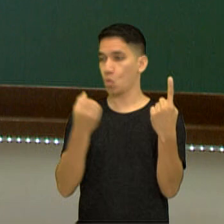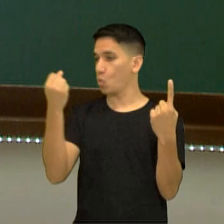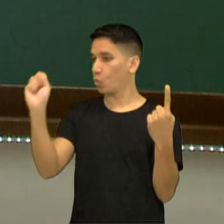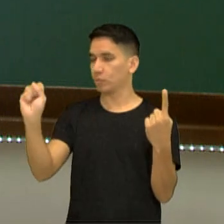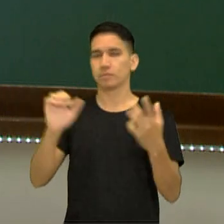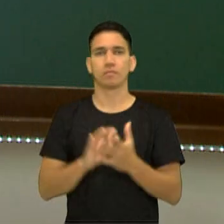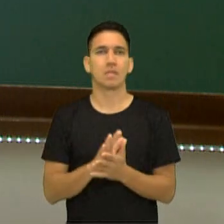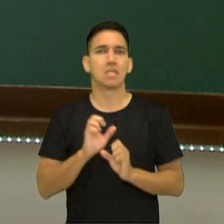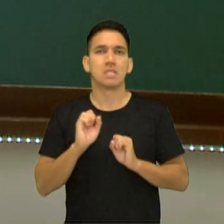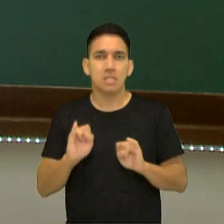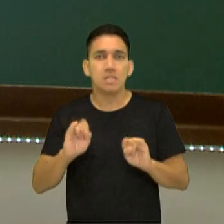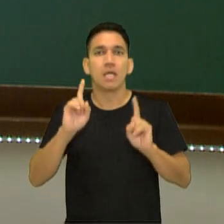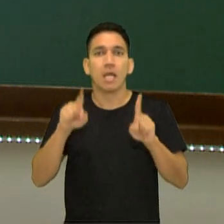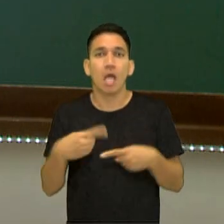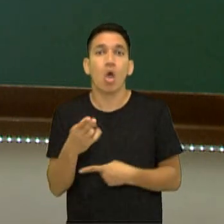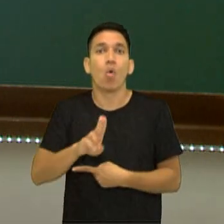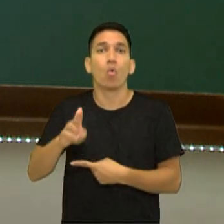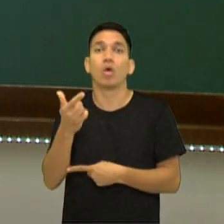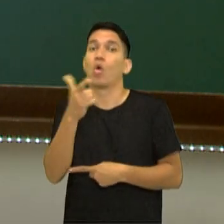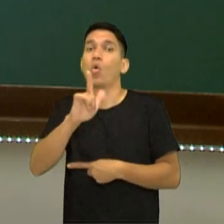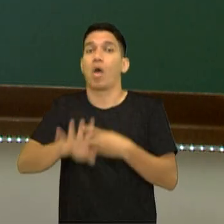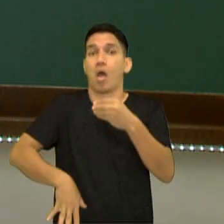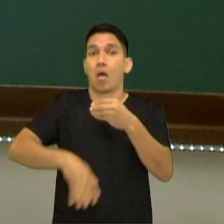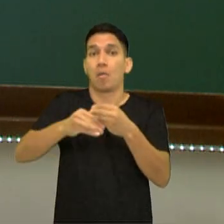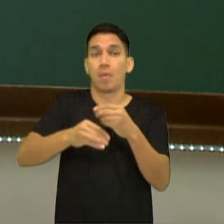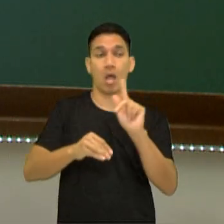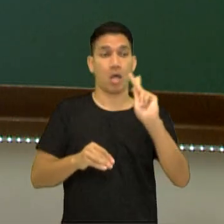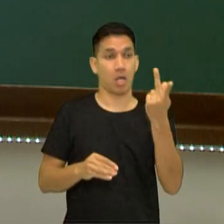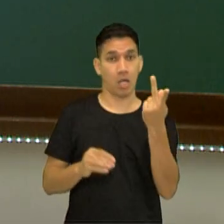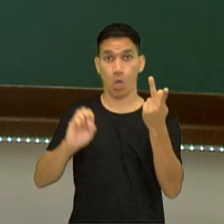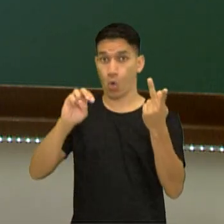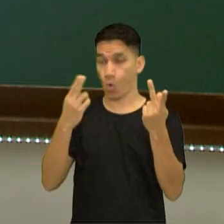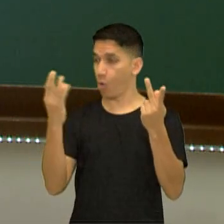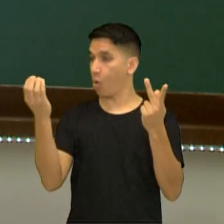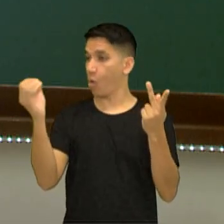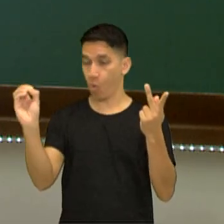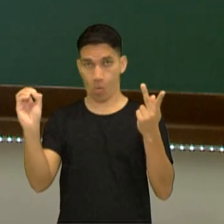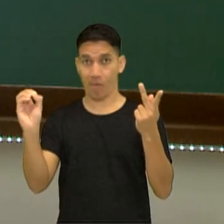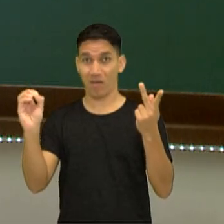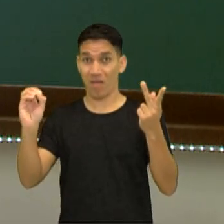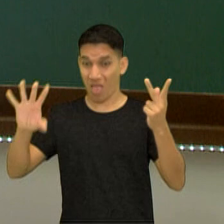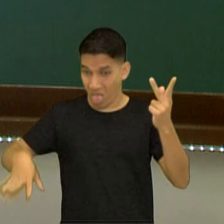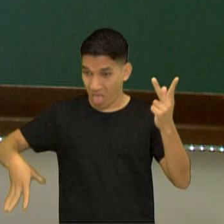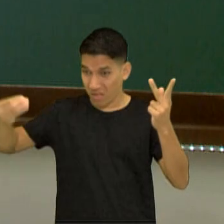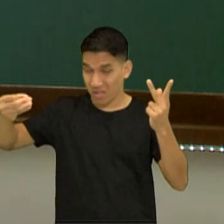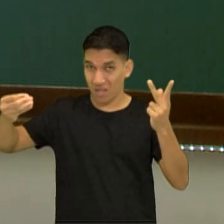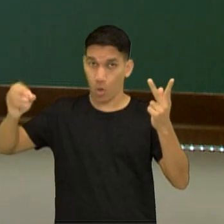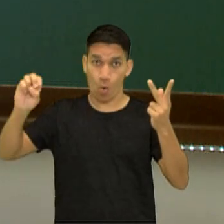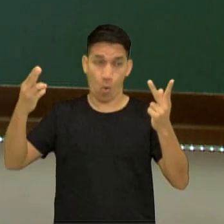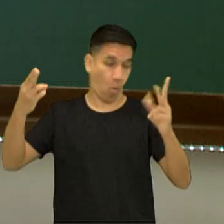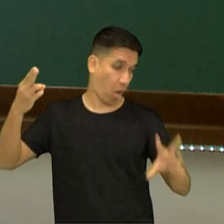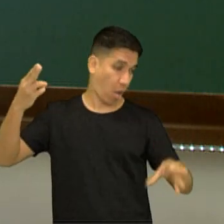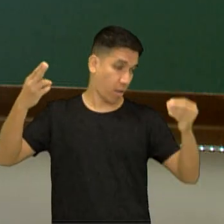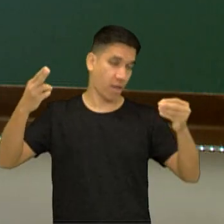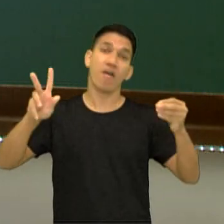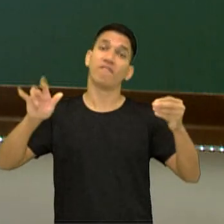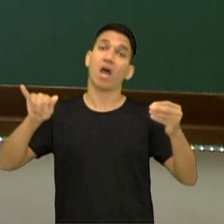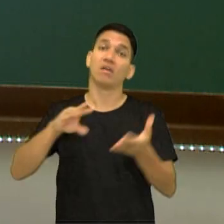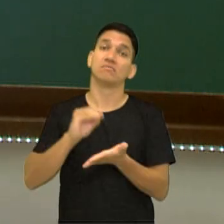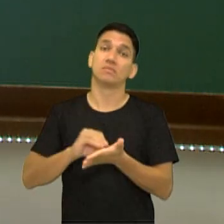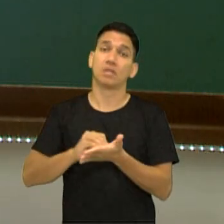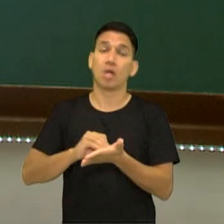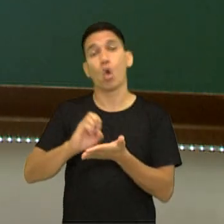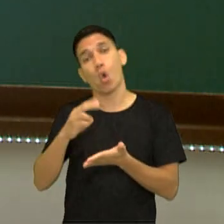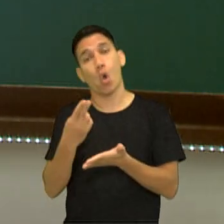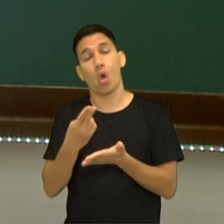Se eu colocar qualquer coisa a mais em relação a hidrogênio ou oxigênio, esse a mais aí vai sobrar e não vai participar da reação,